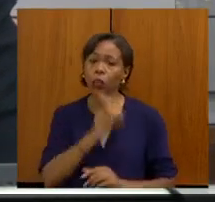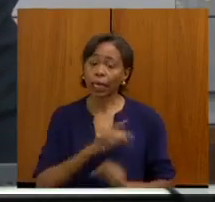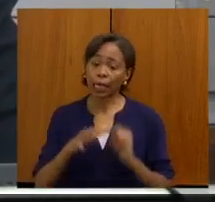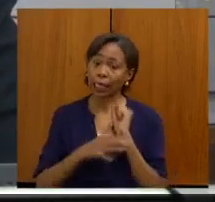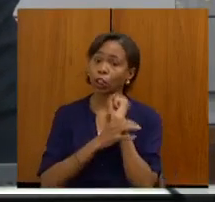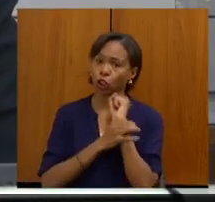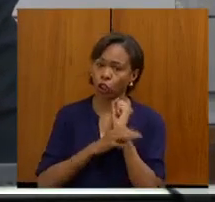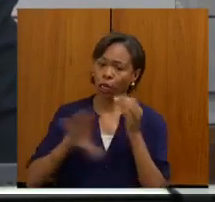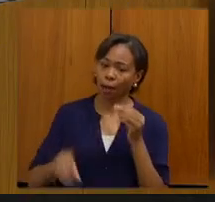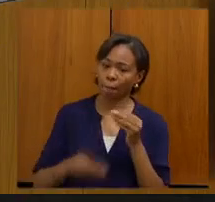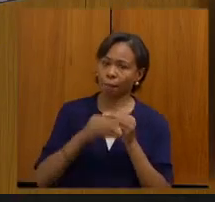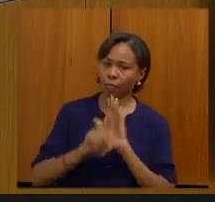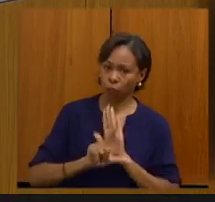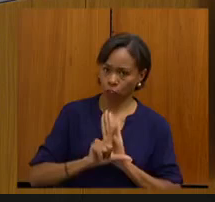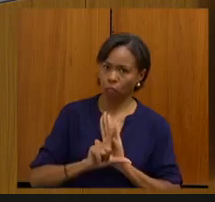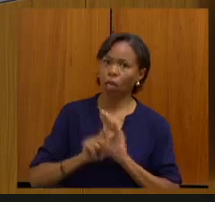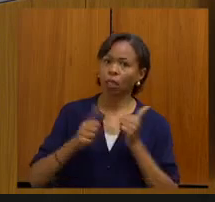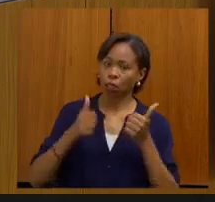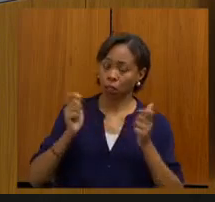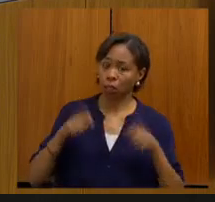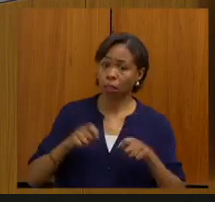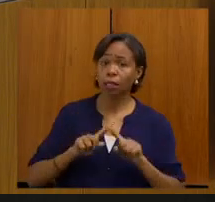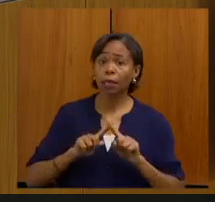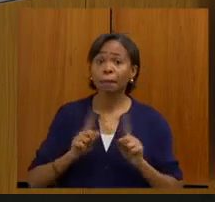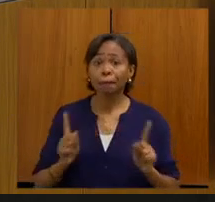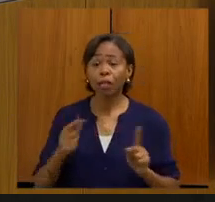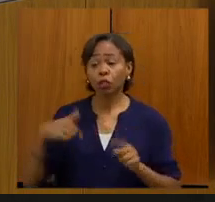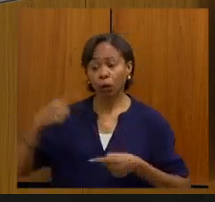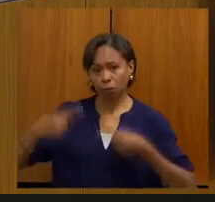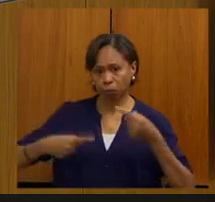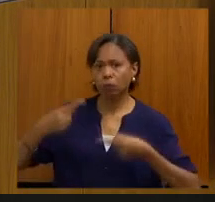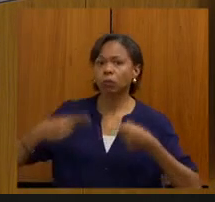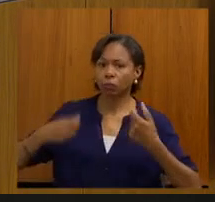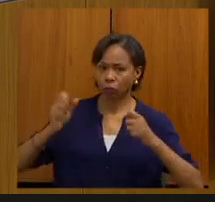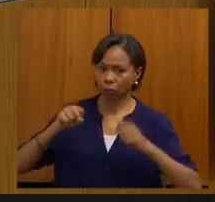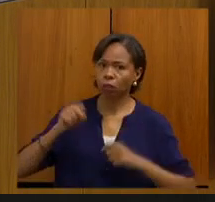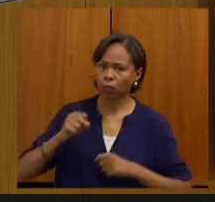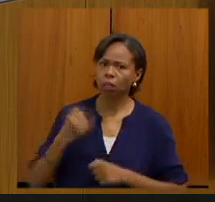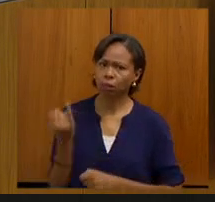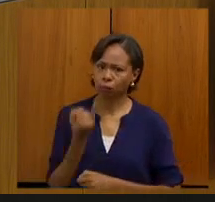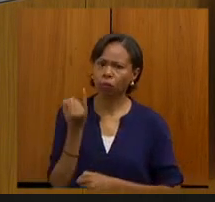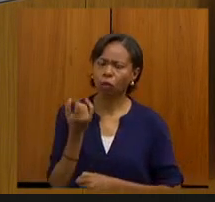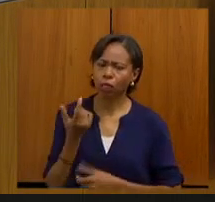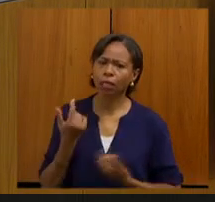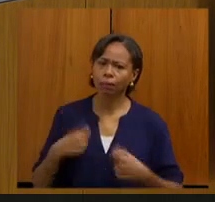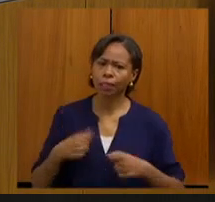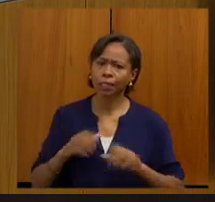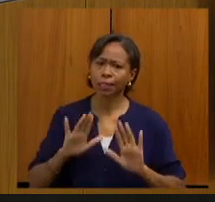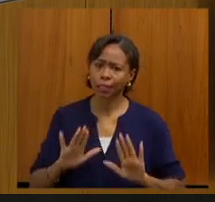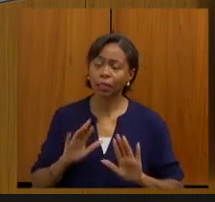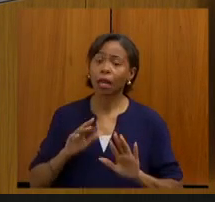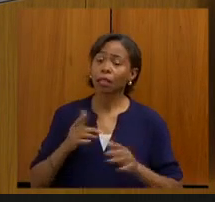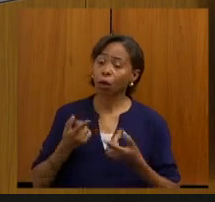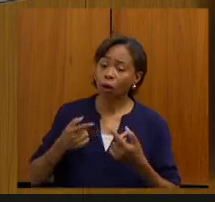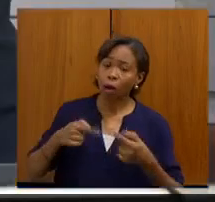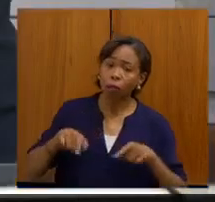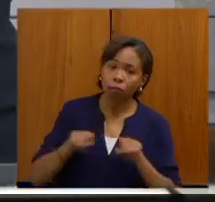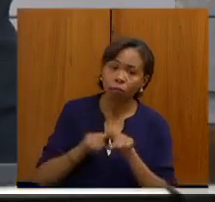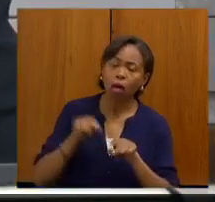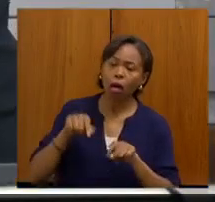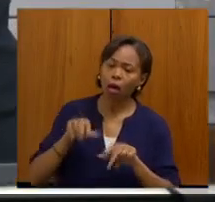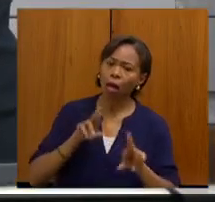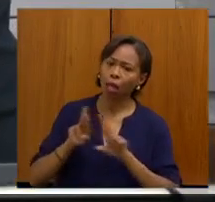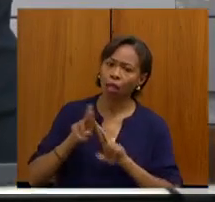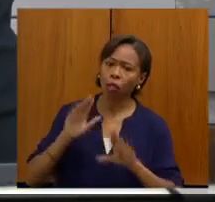exatamente por isso. Mas eu acho que vamos discutir, deputado, eu que essa discussão é válida, eu acho que essa boa relação com a Assembleia é importante,